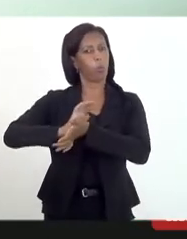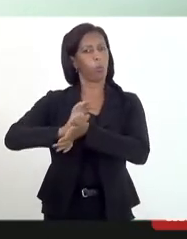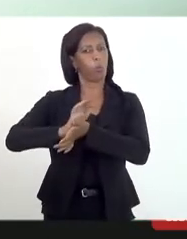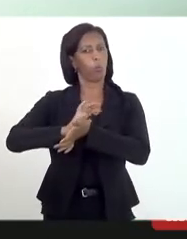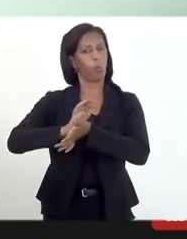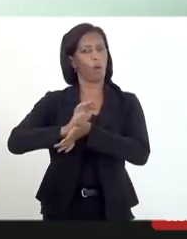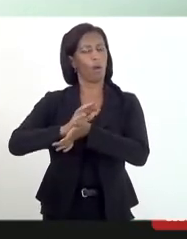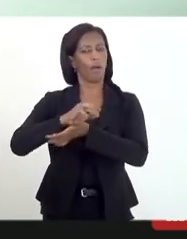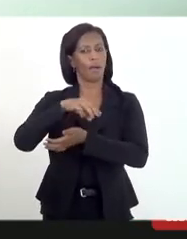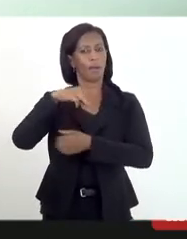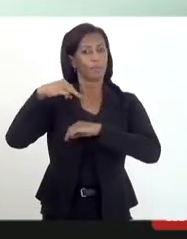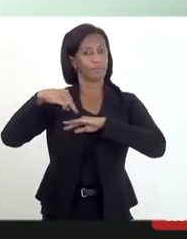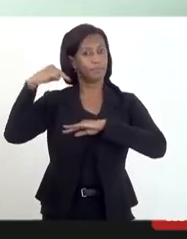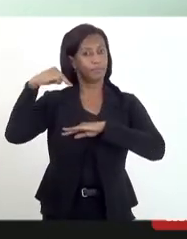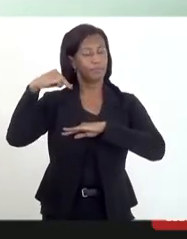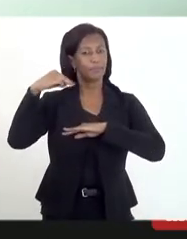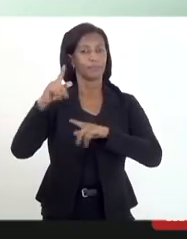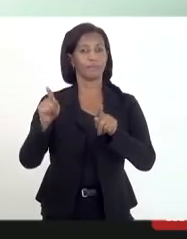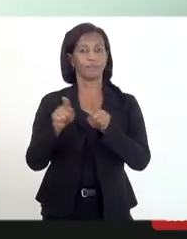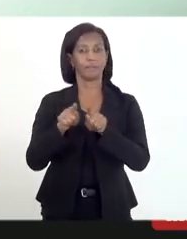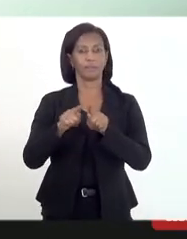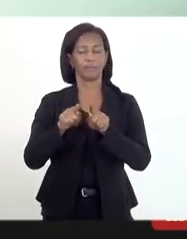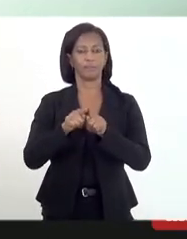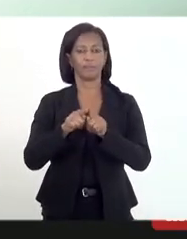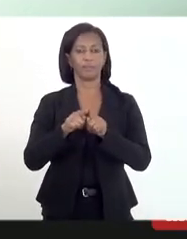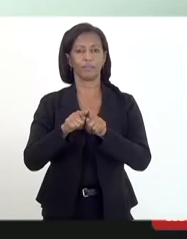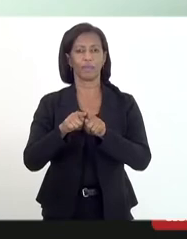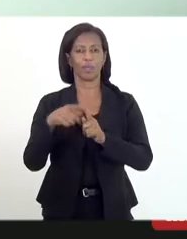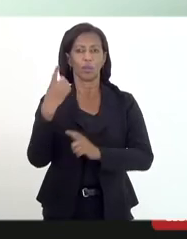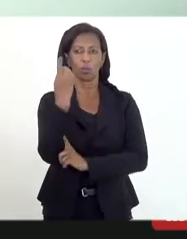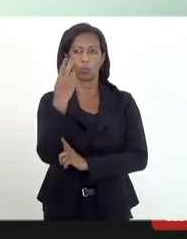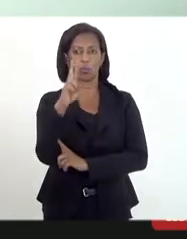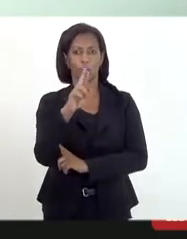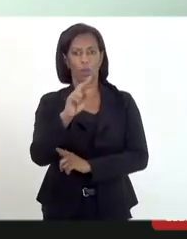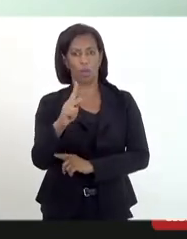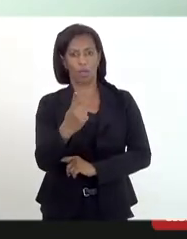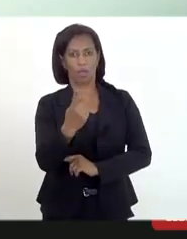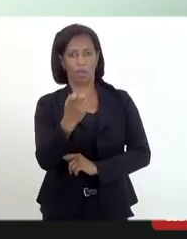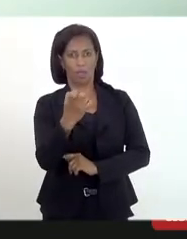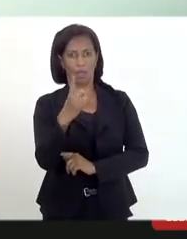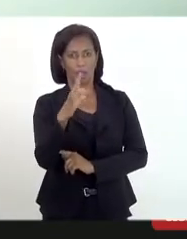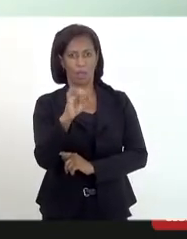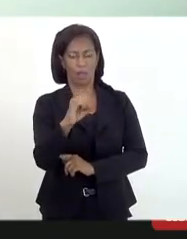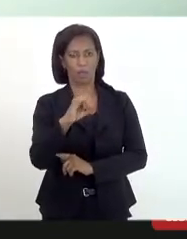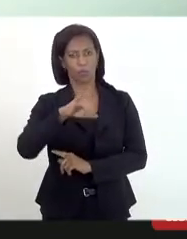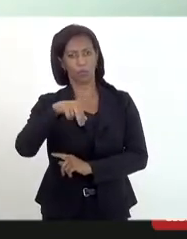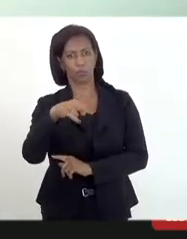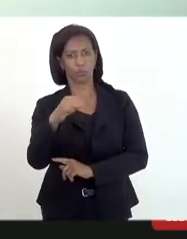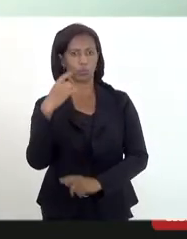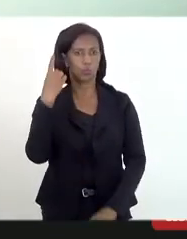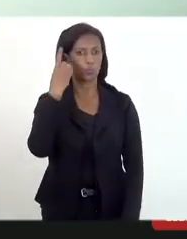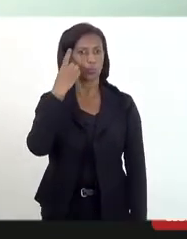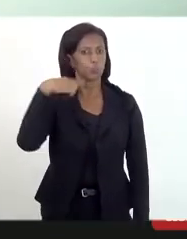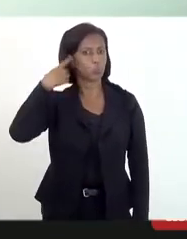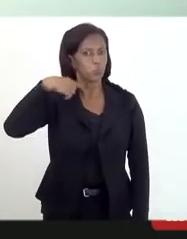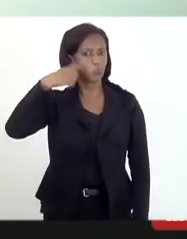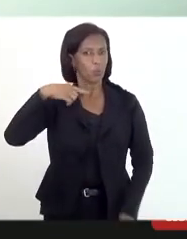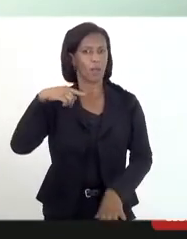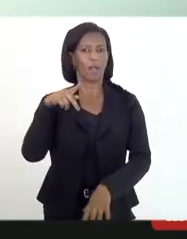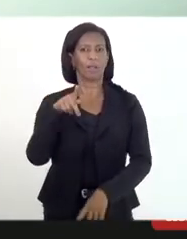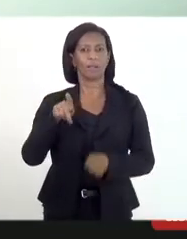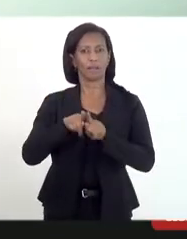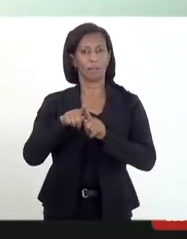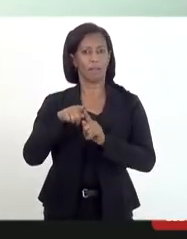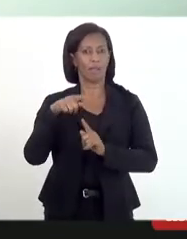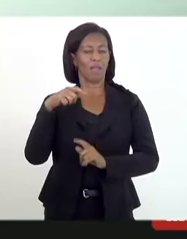Escola de Magistratura. E também do doutor Édio da Silva Júnior, advogado, professor, ativista de